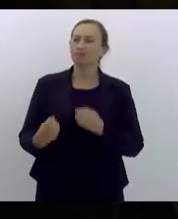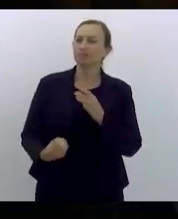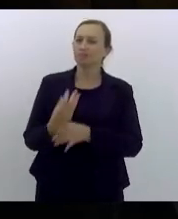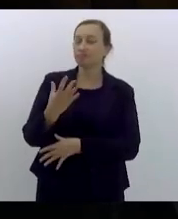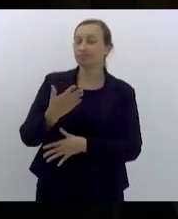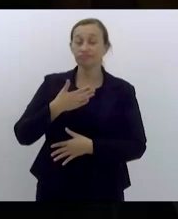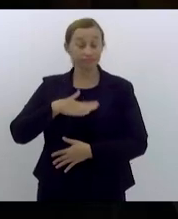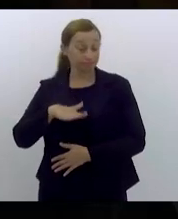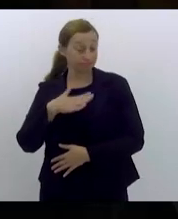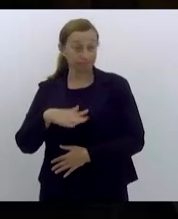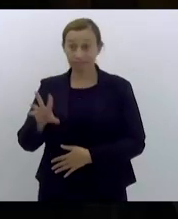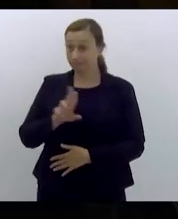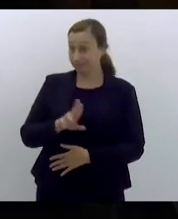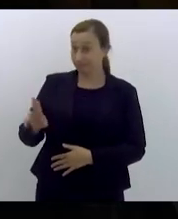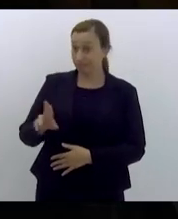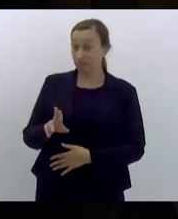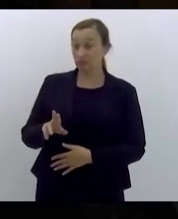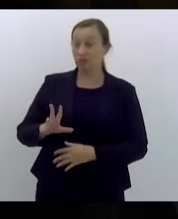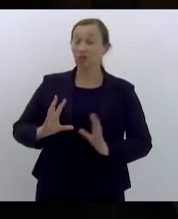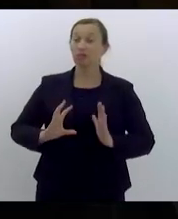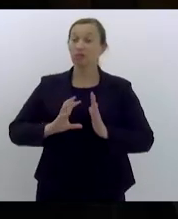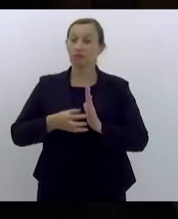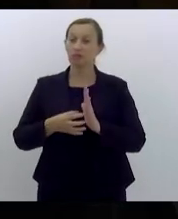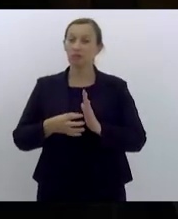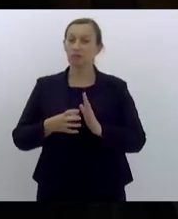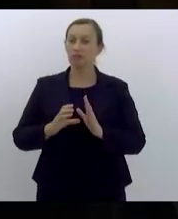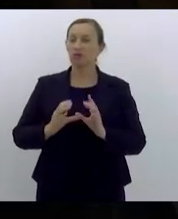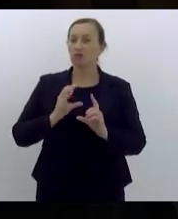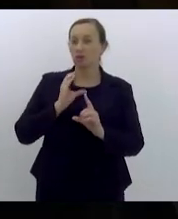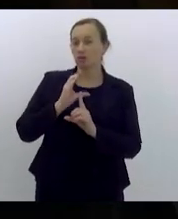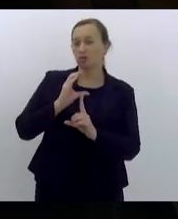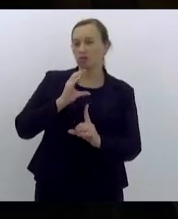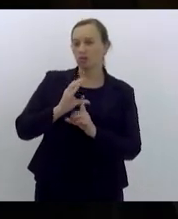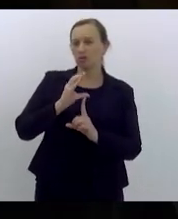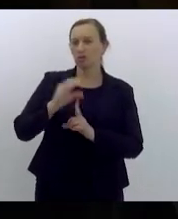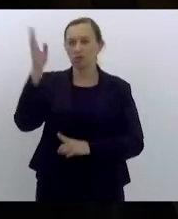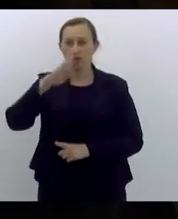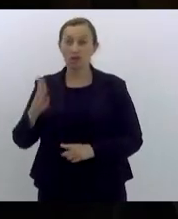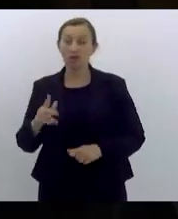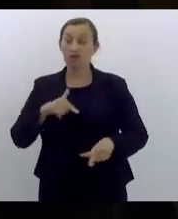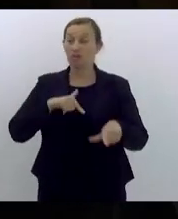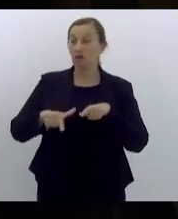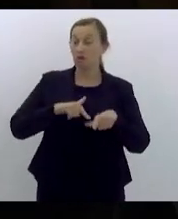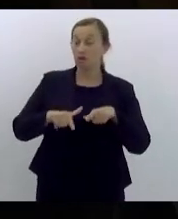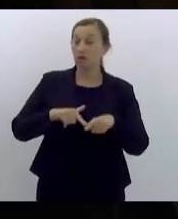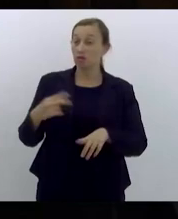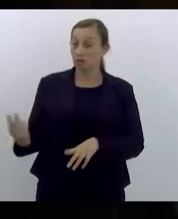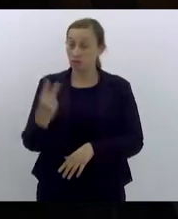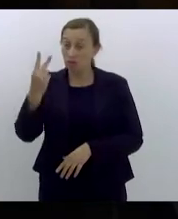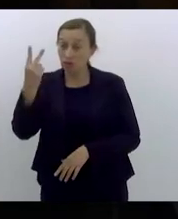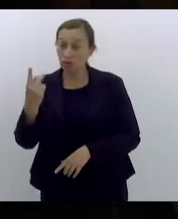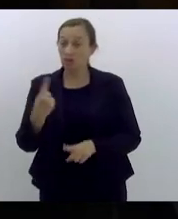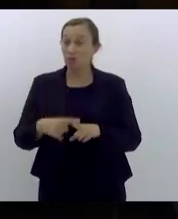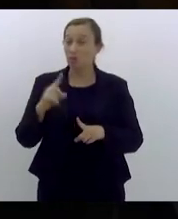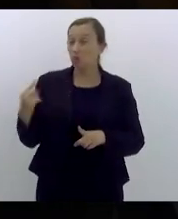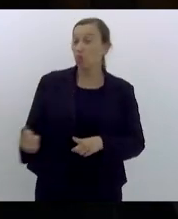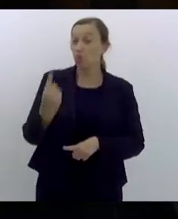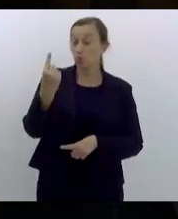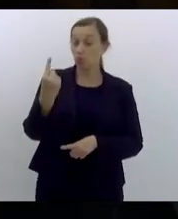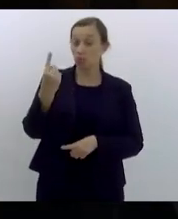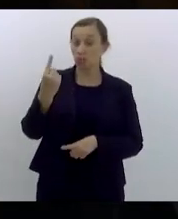tranquilamente em nome do Partido Comunista do Brasil ele valoriza o trabalho porque entende que o trabalho é a única